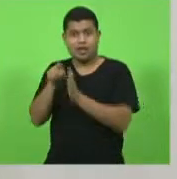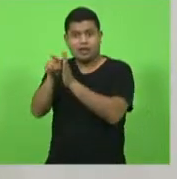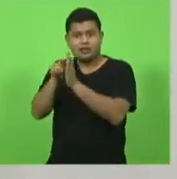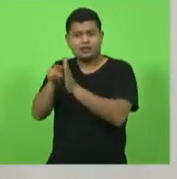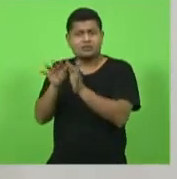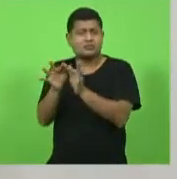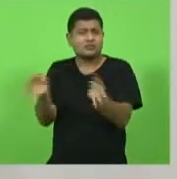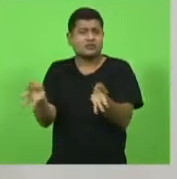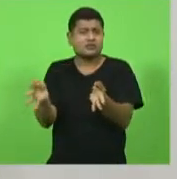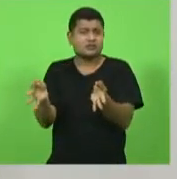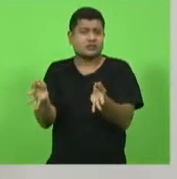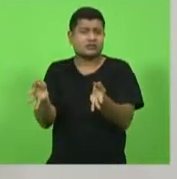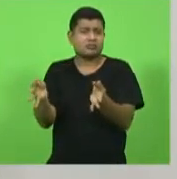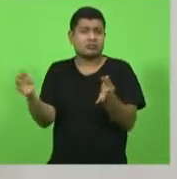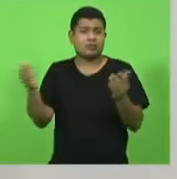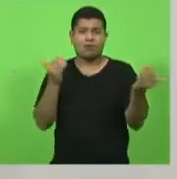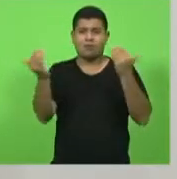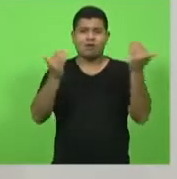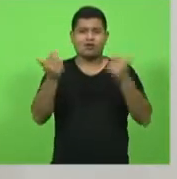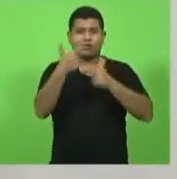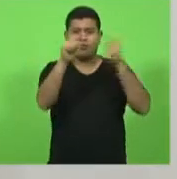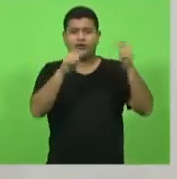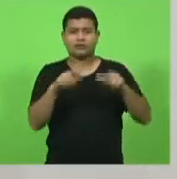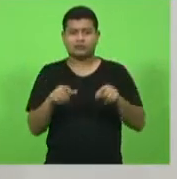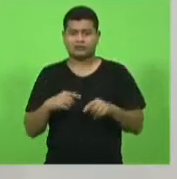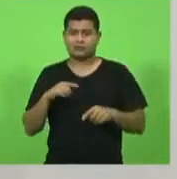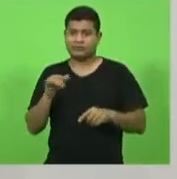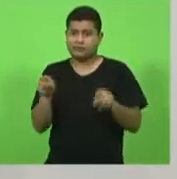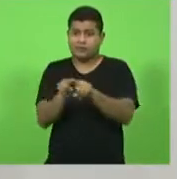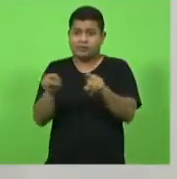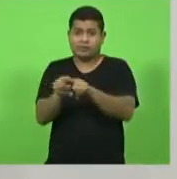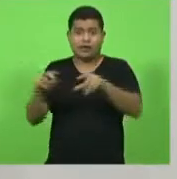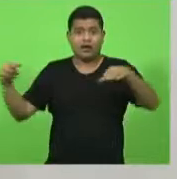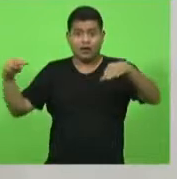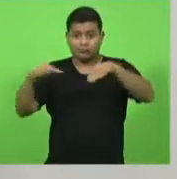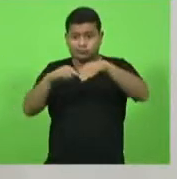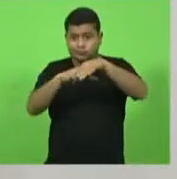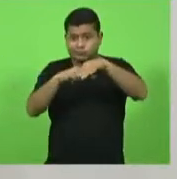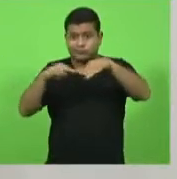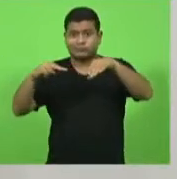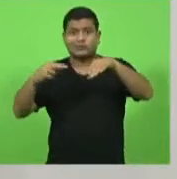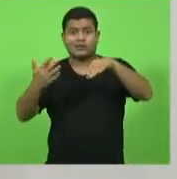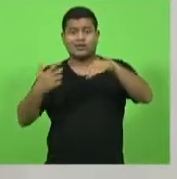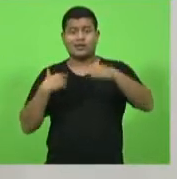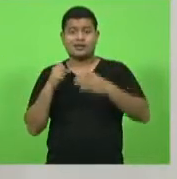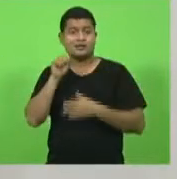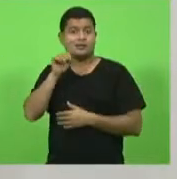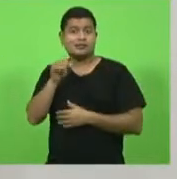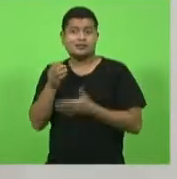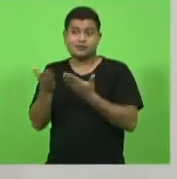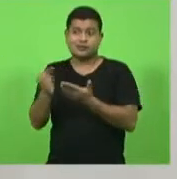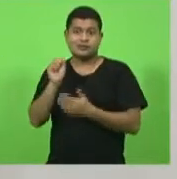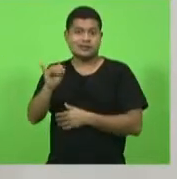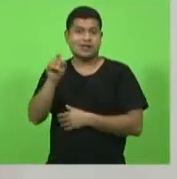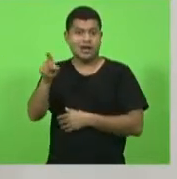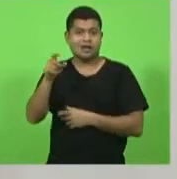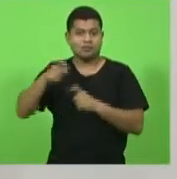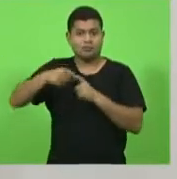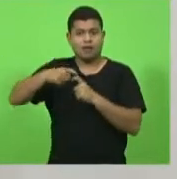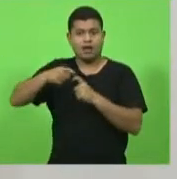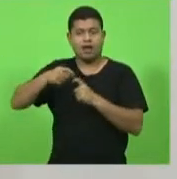e também das tomografias poxa vida se o médico que ele é o profissional que vai